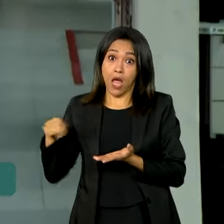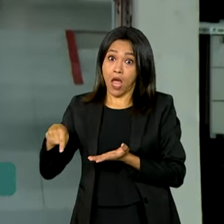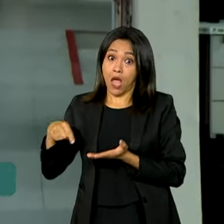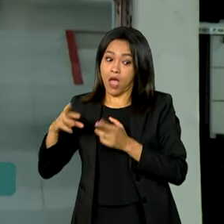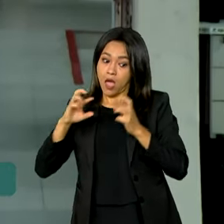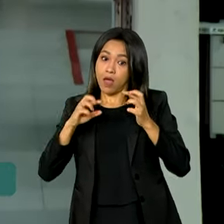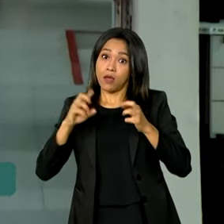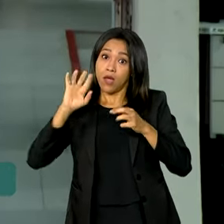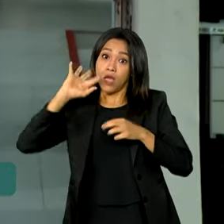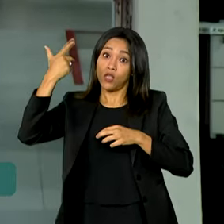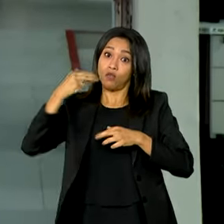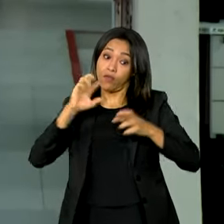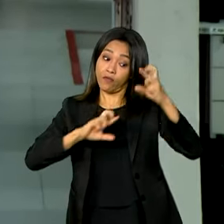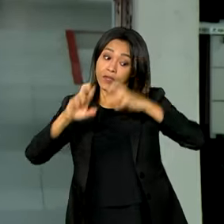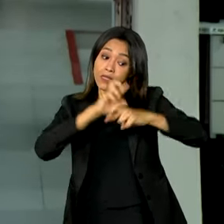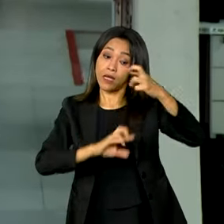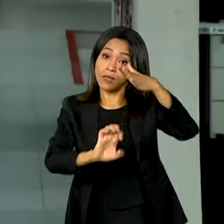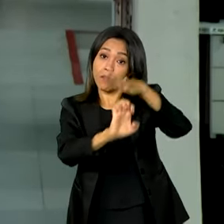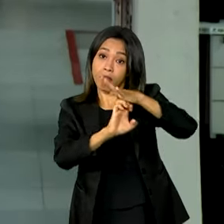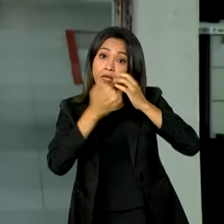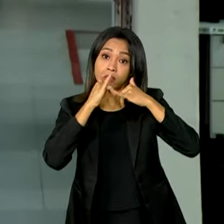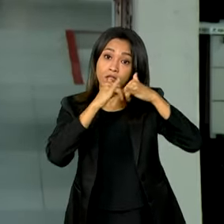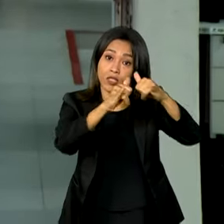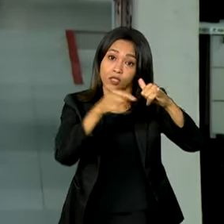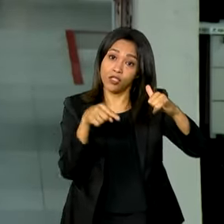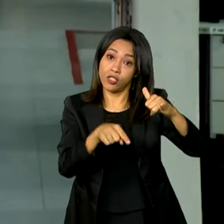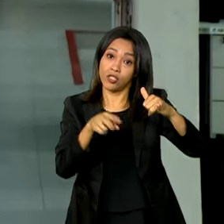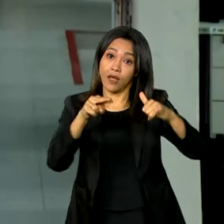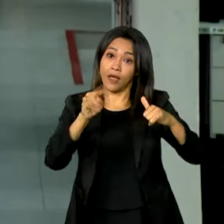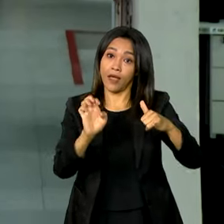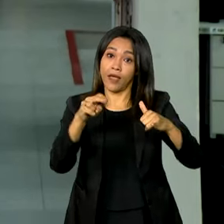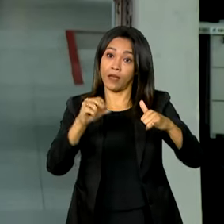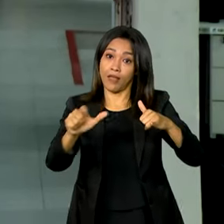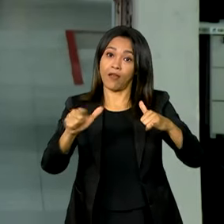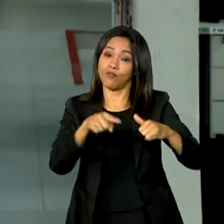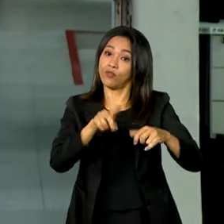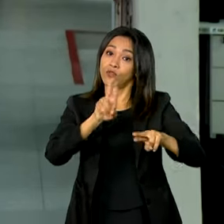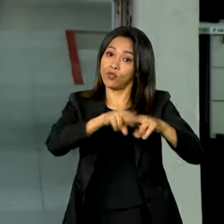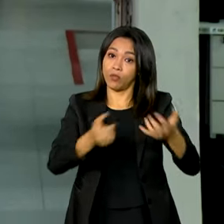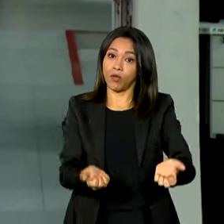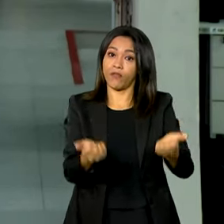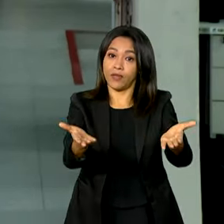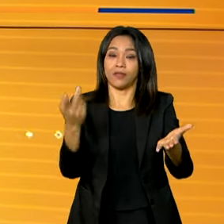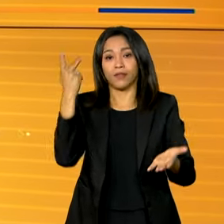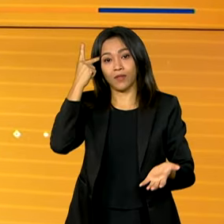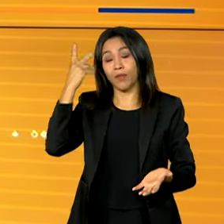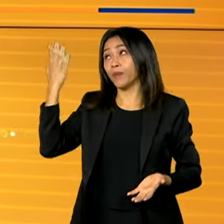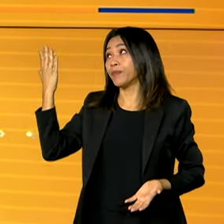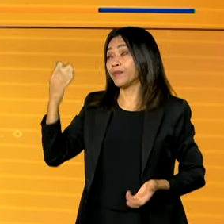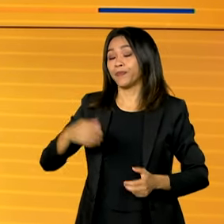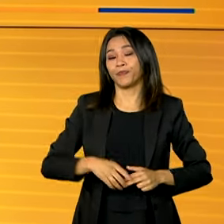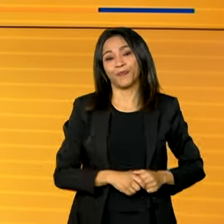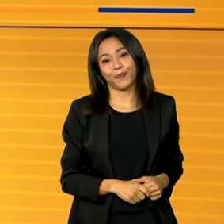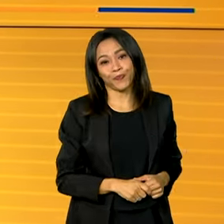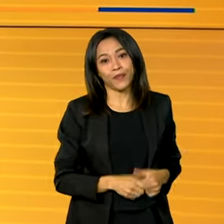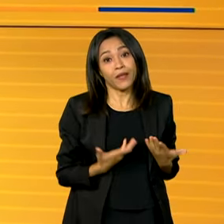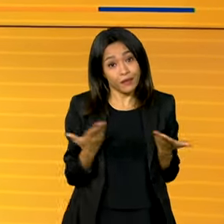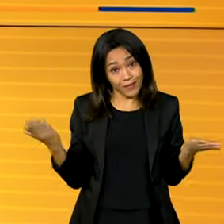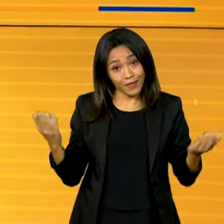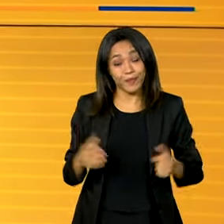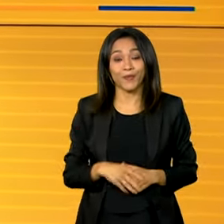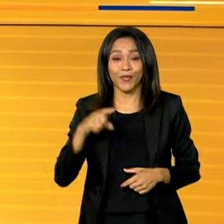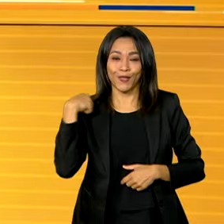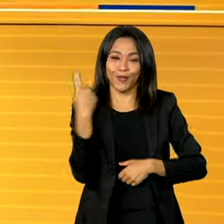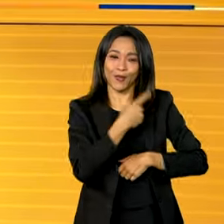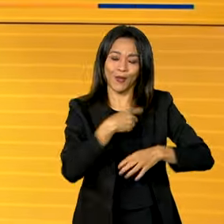responsabilizá-la pela má prestação de serviço. De São Paulo, Adriana Natale. É isso e o Brasil